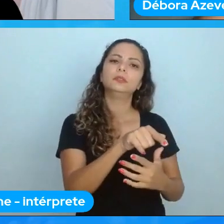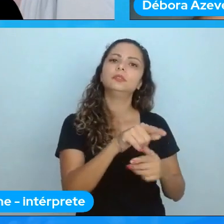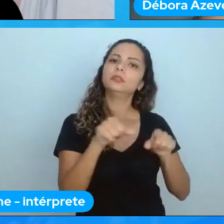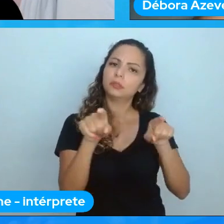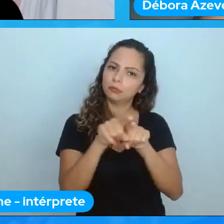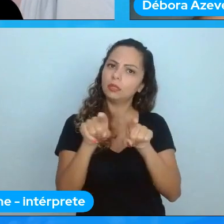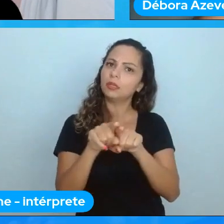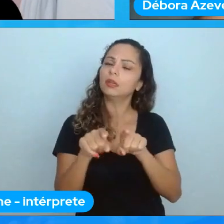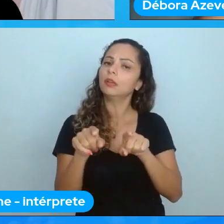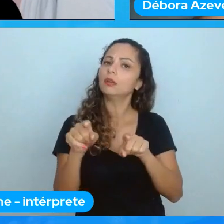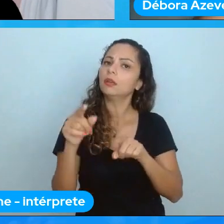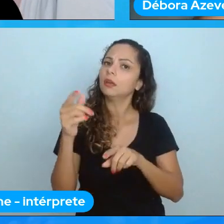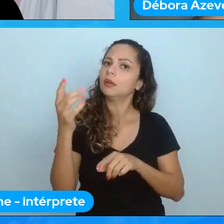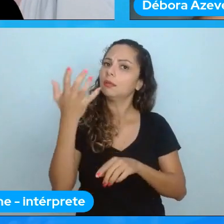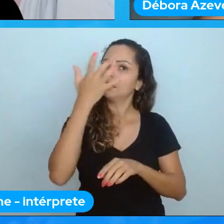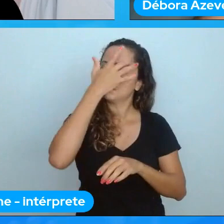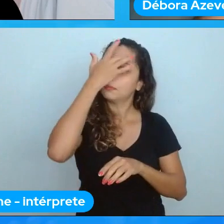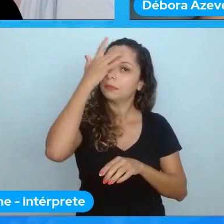com relação a isso e